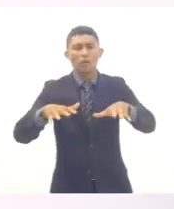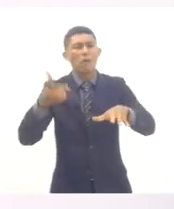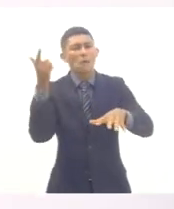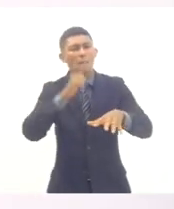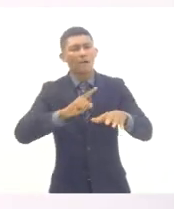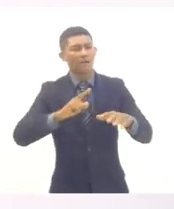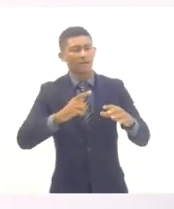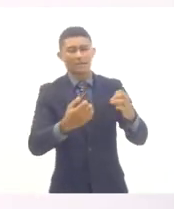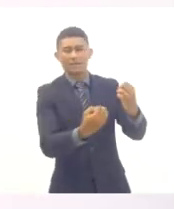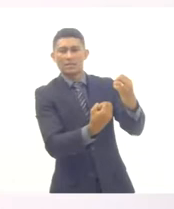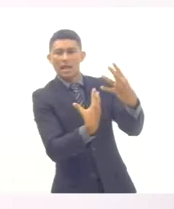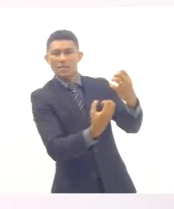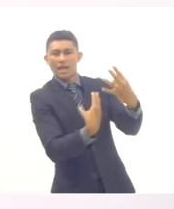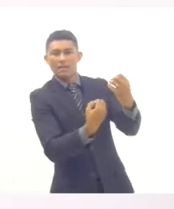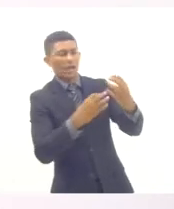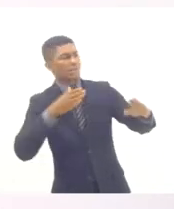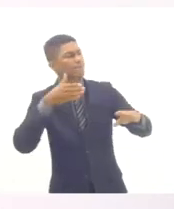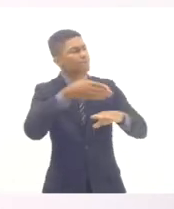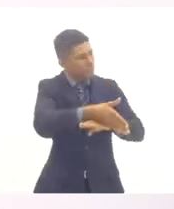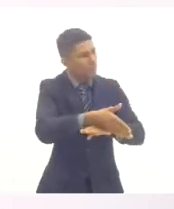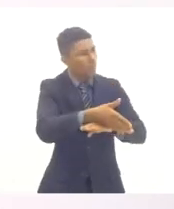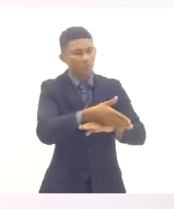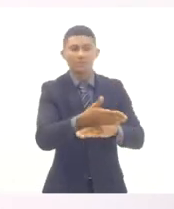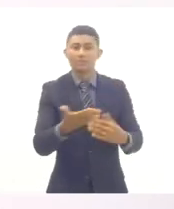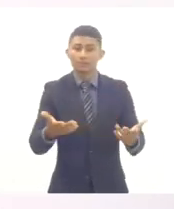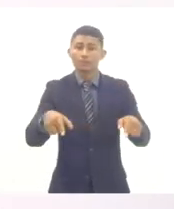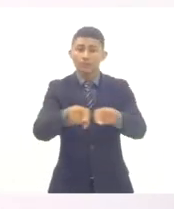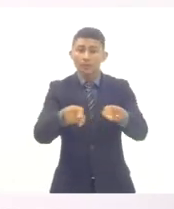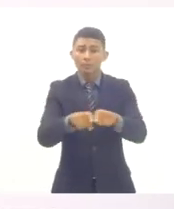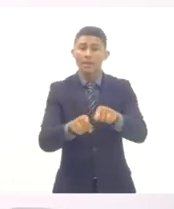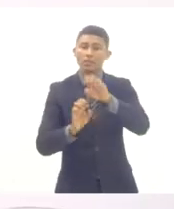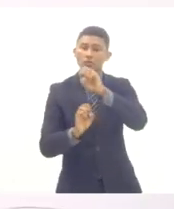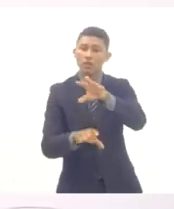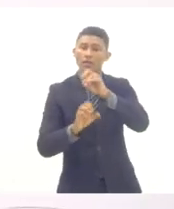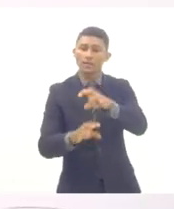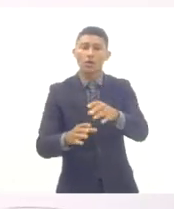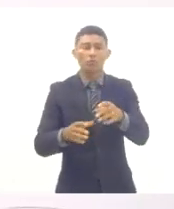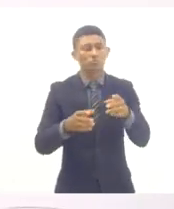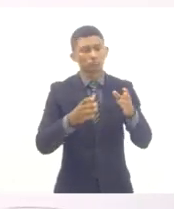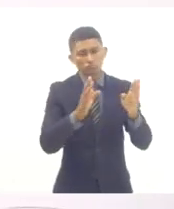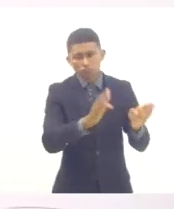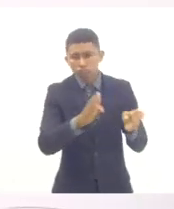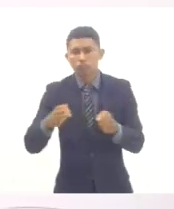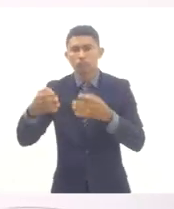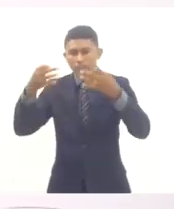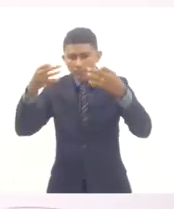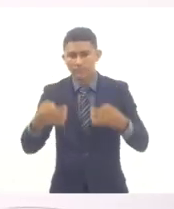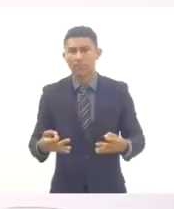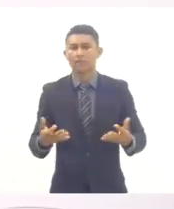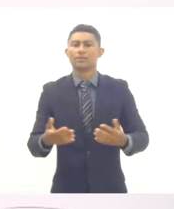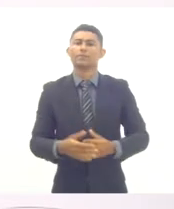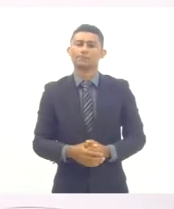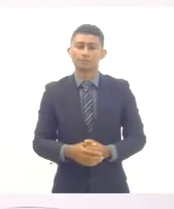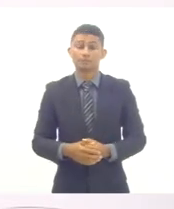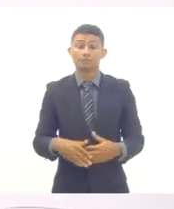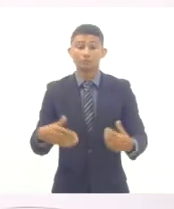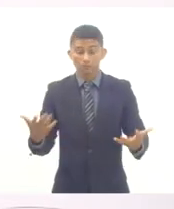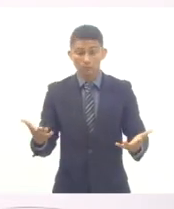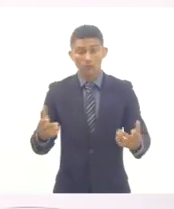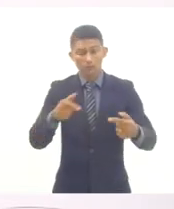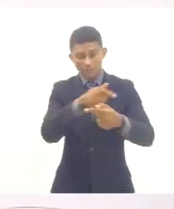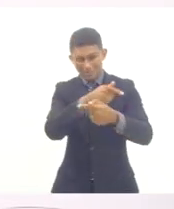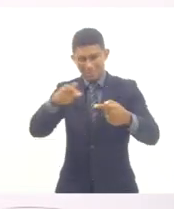garantir, de fato, condições da educação funcionar plenamente. Então, como a gente está inserido nesse contexto mais amplo da Semana de Ação